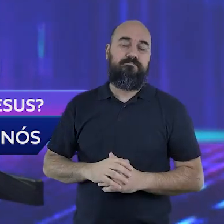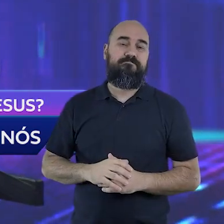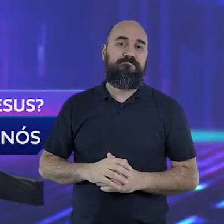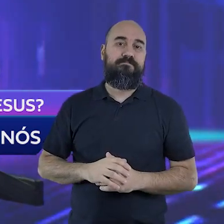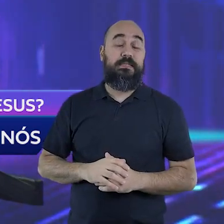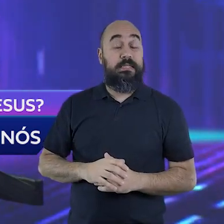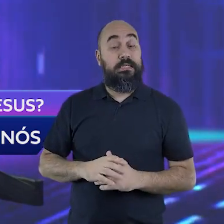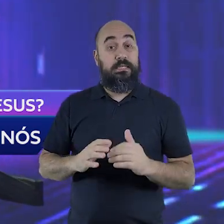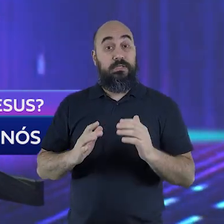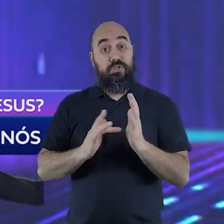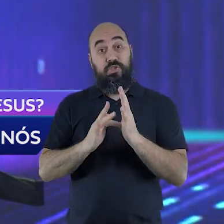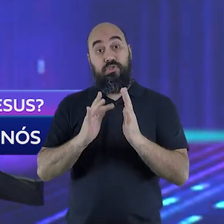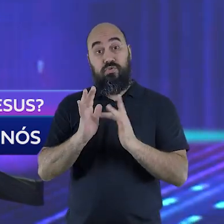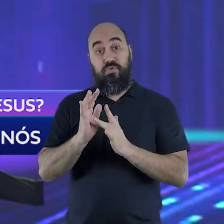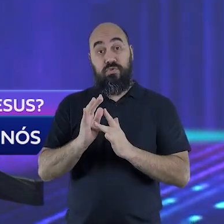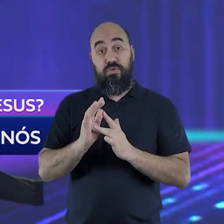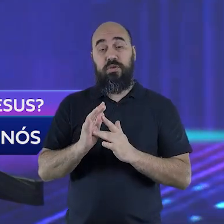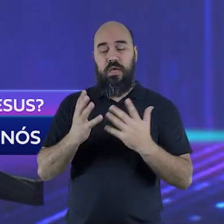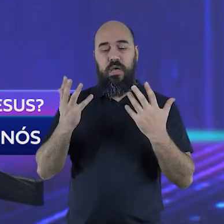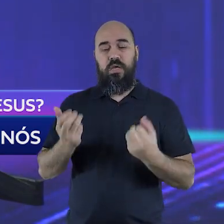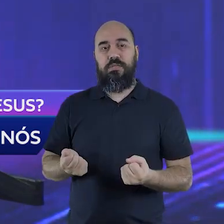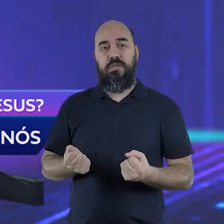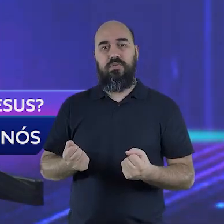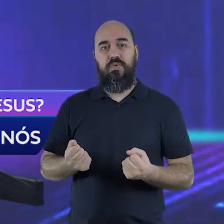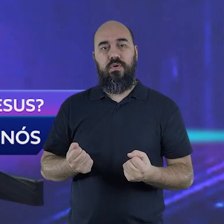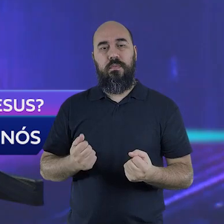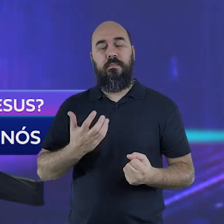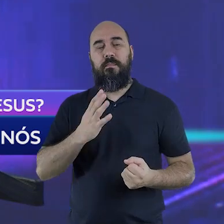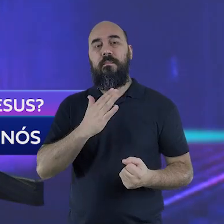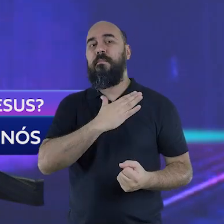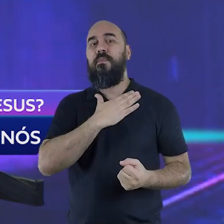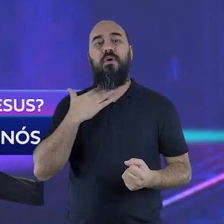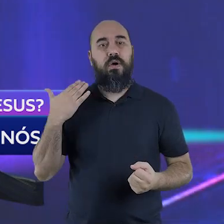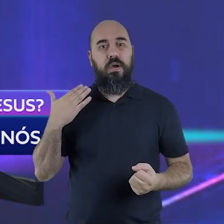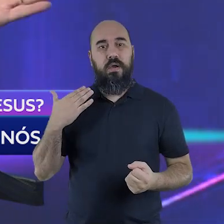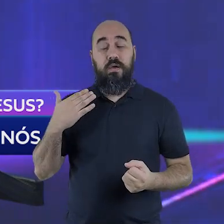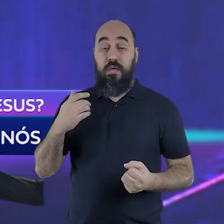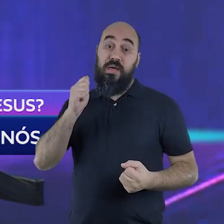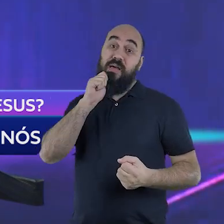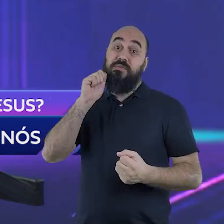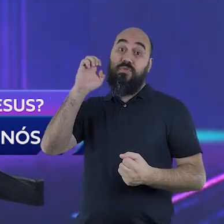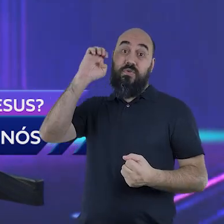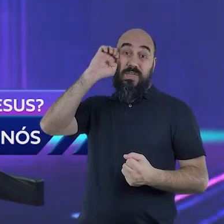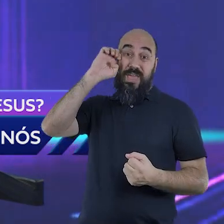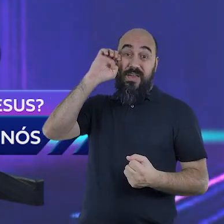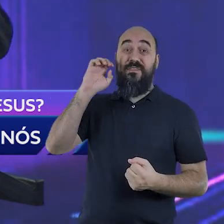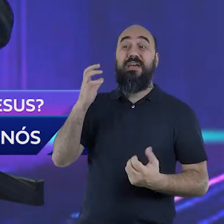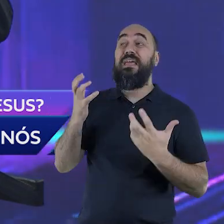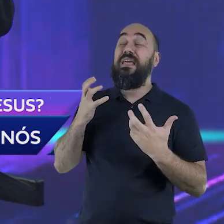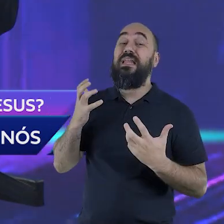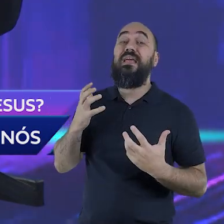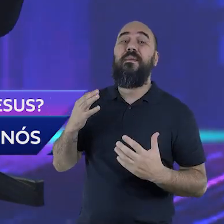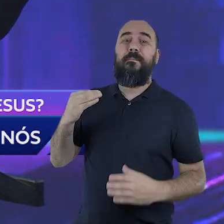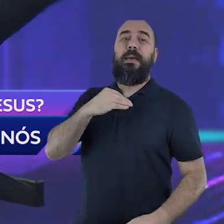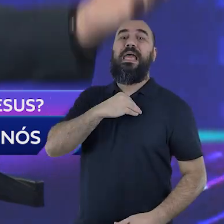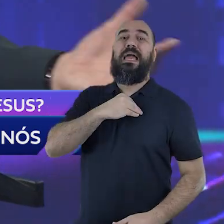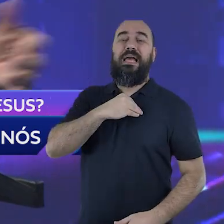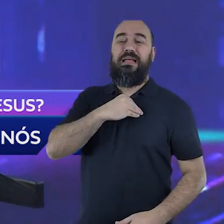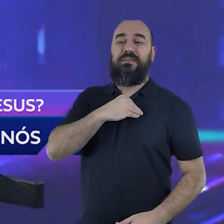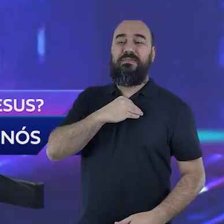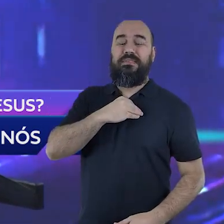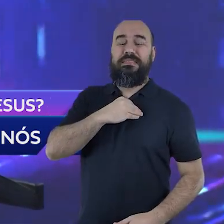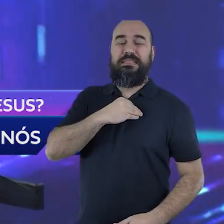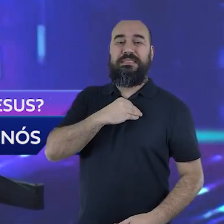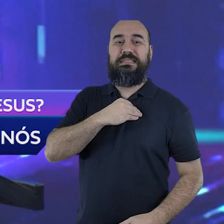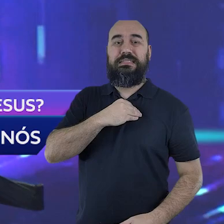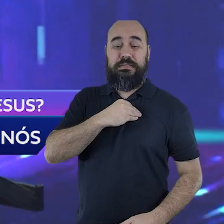Optaram pelo caminho da morte. e por serem os nossos primeiros pais, por representarem toda